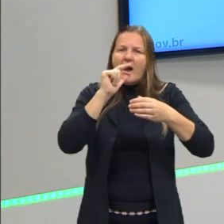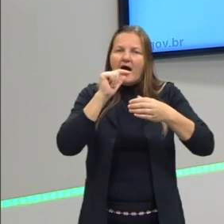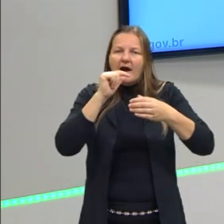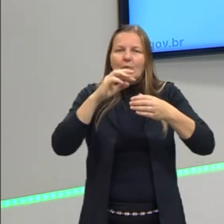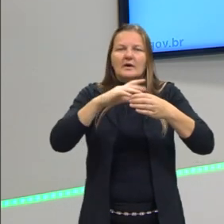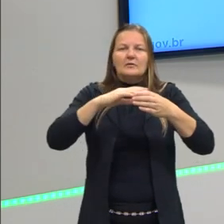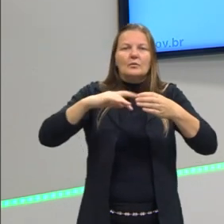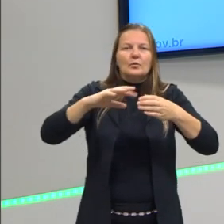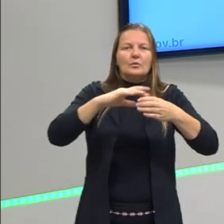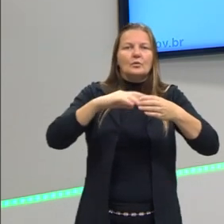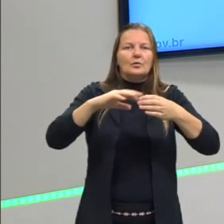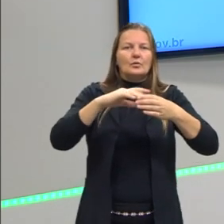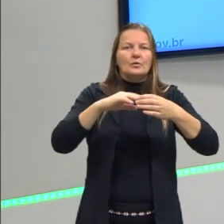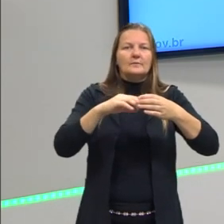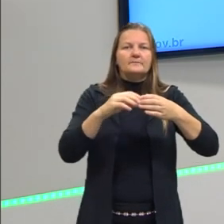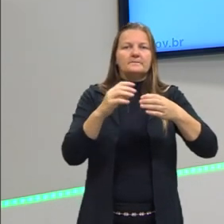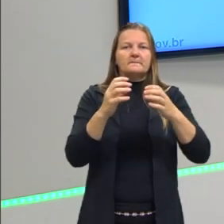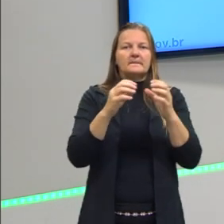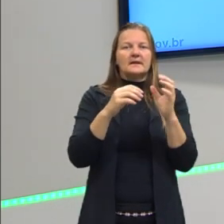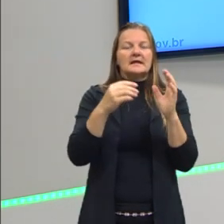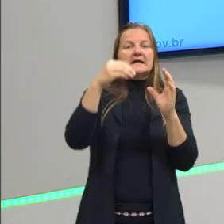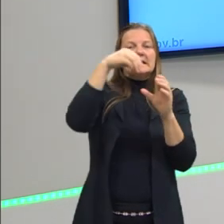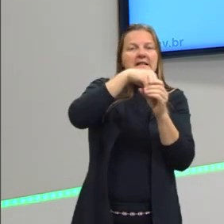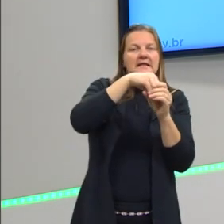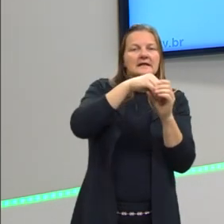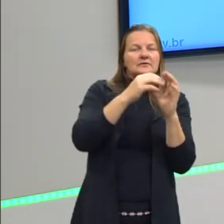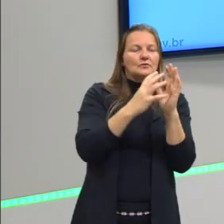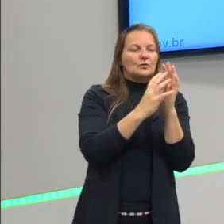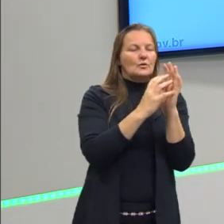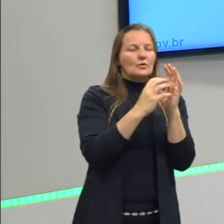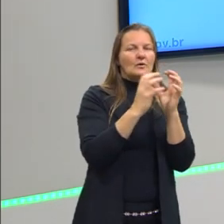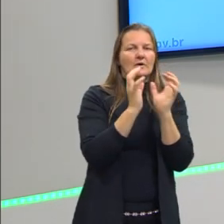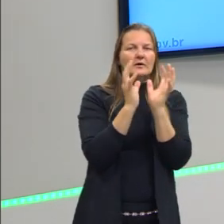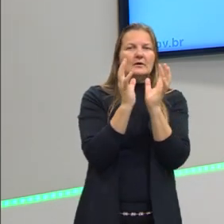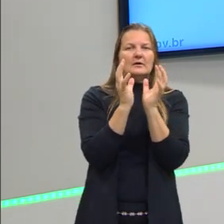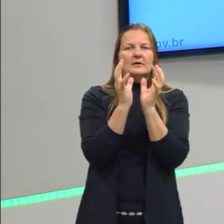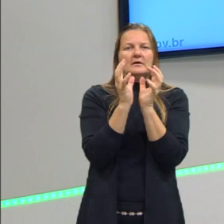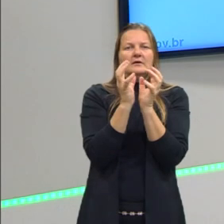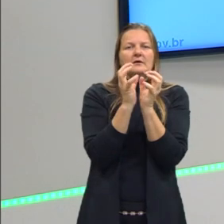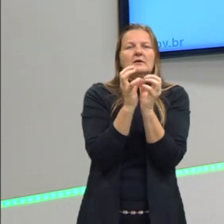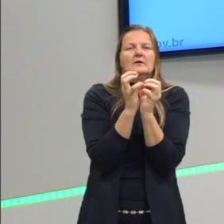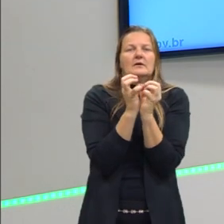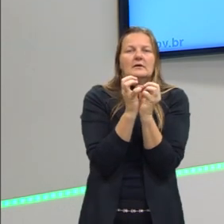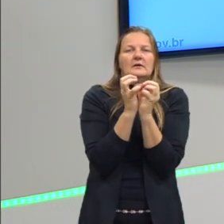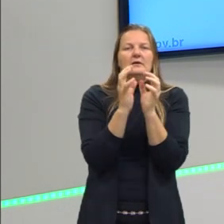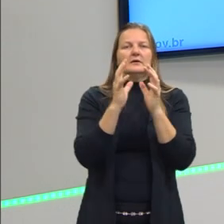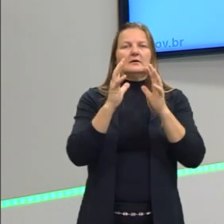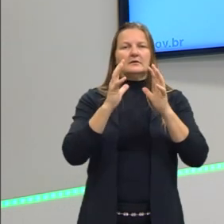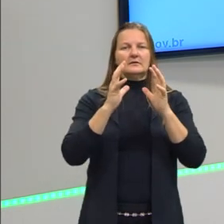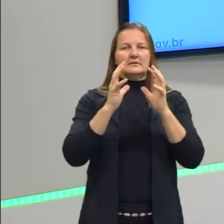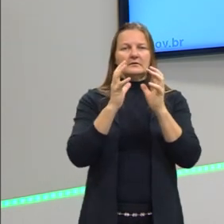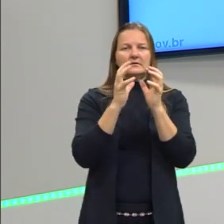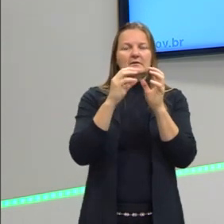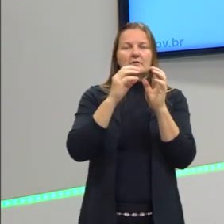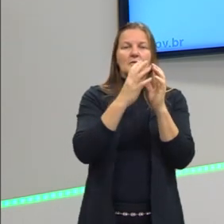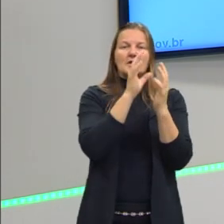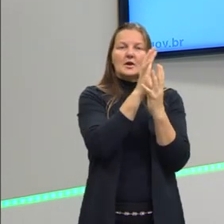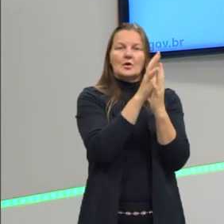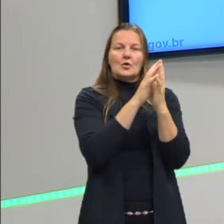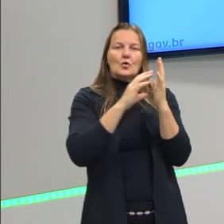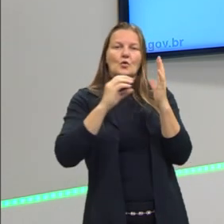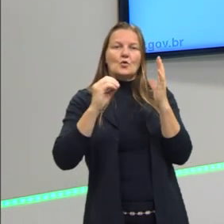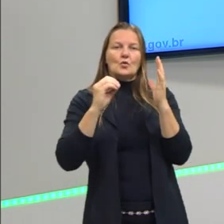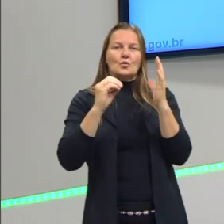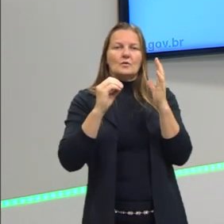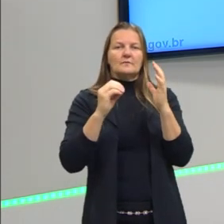ou seja, a água do alface que está menos concentrada vai passar para a solução aquosa, para essa imersão que ela está